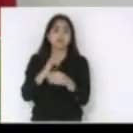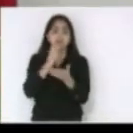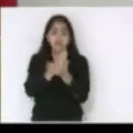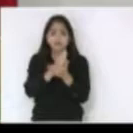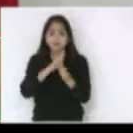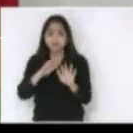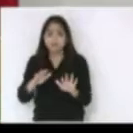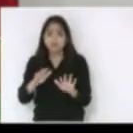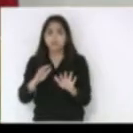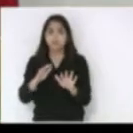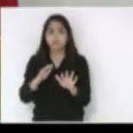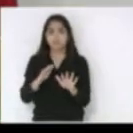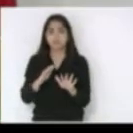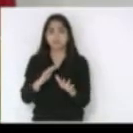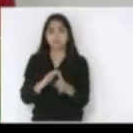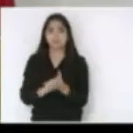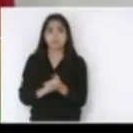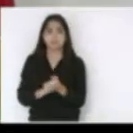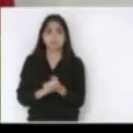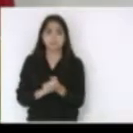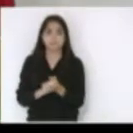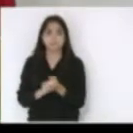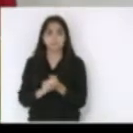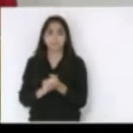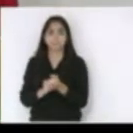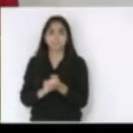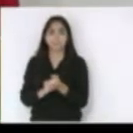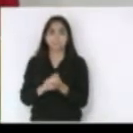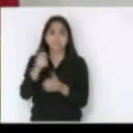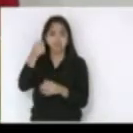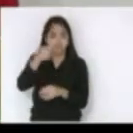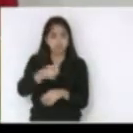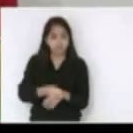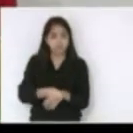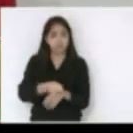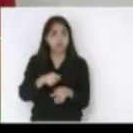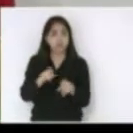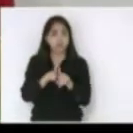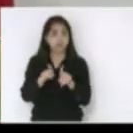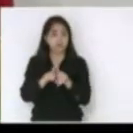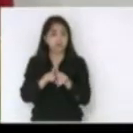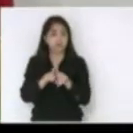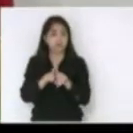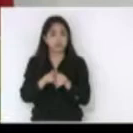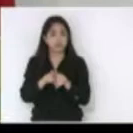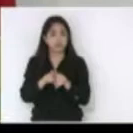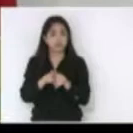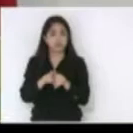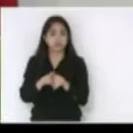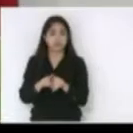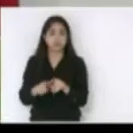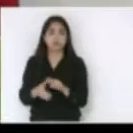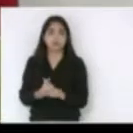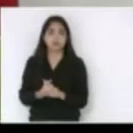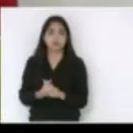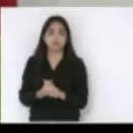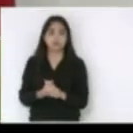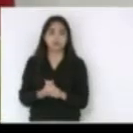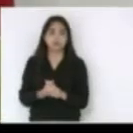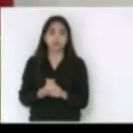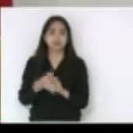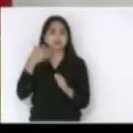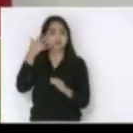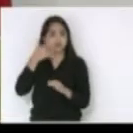e o rentismo predador mas que também não se escorre do discurso